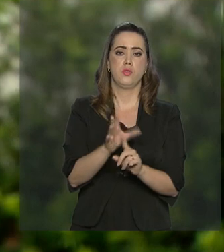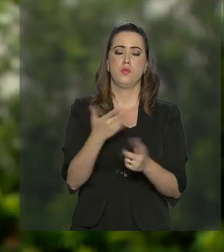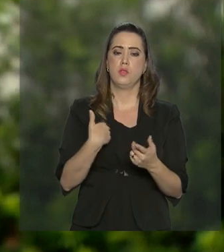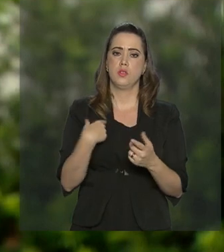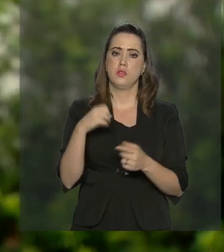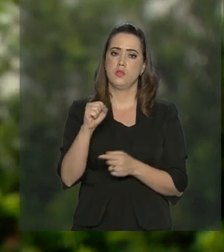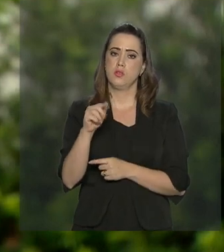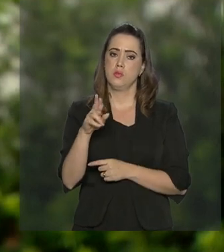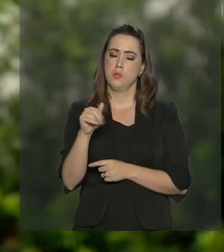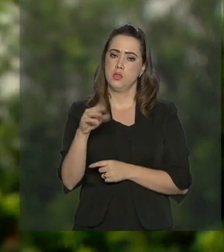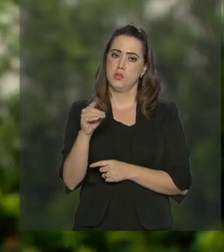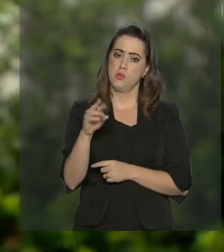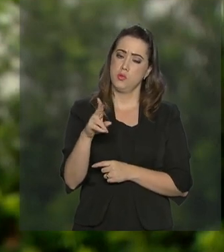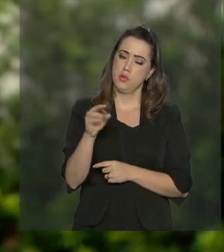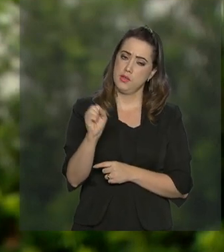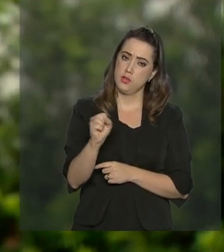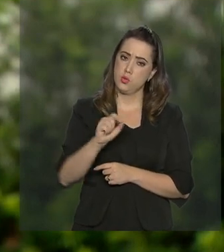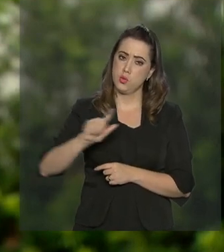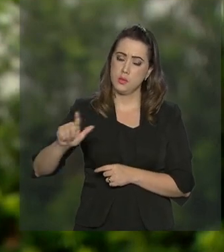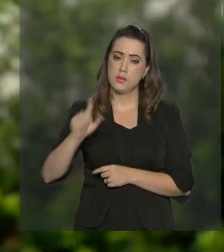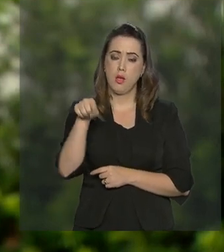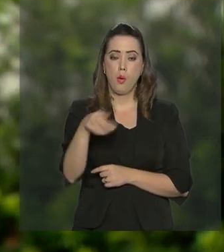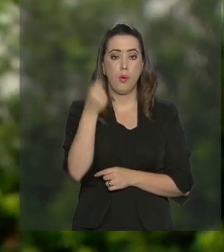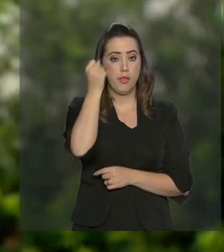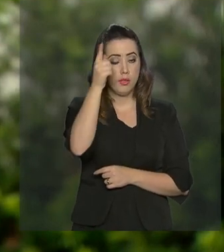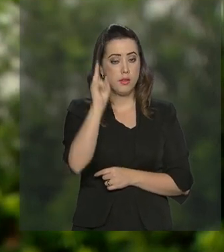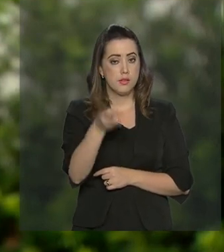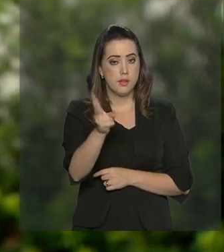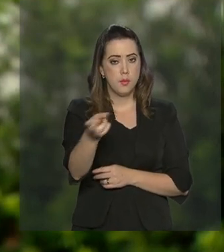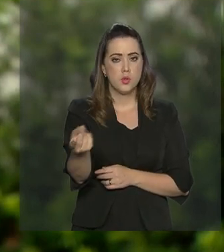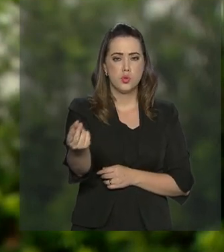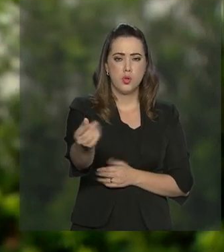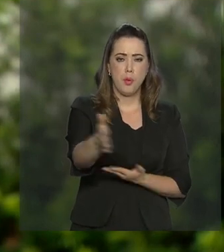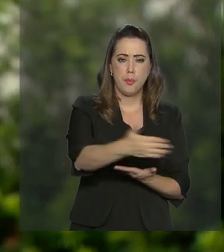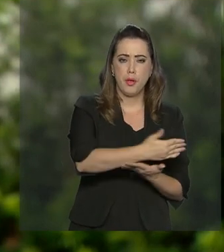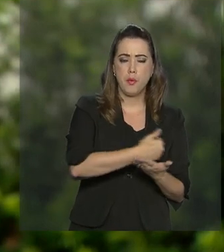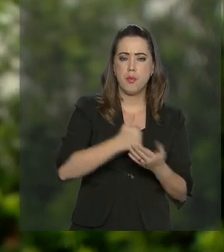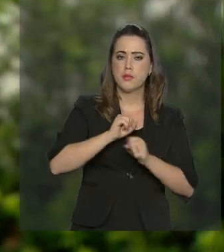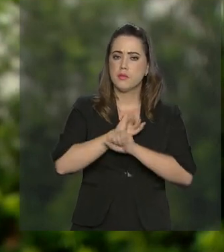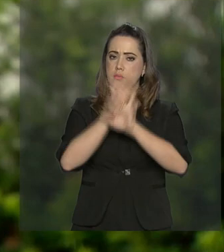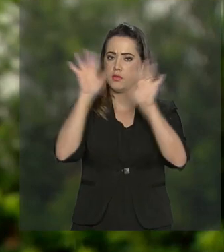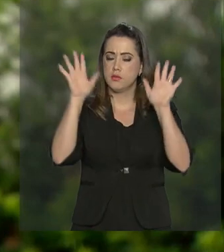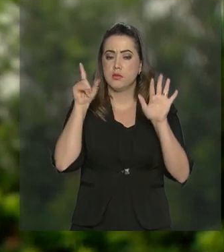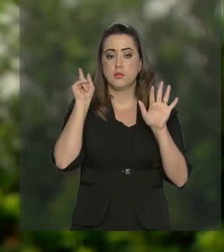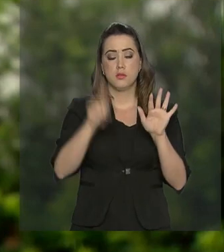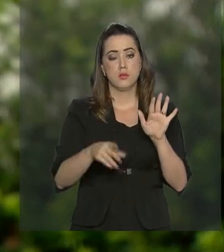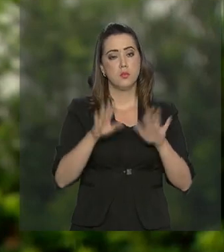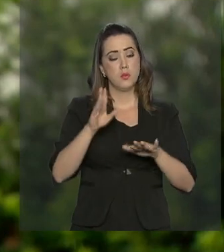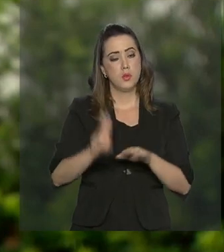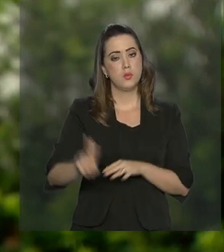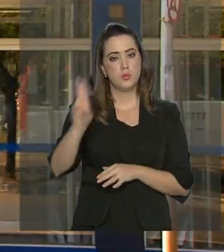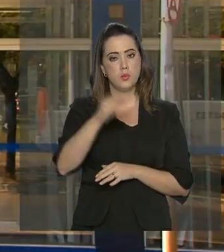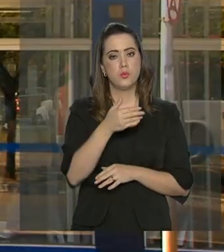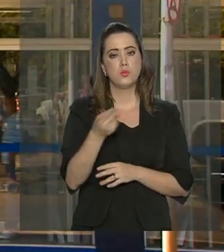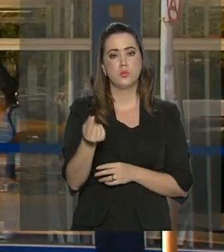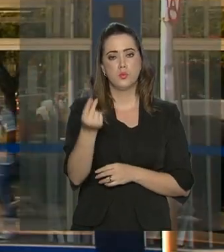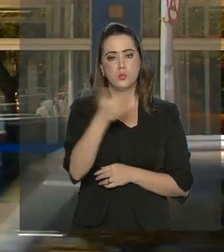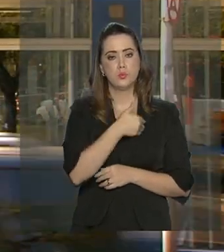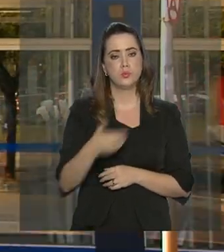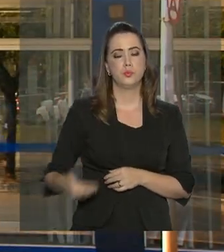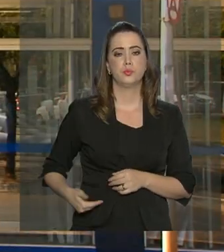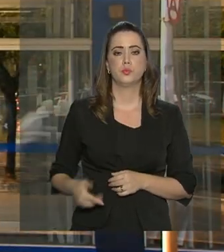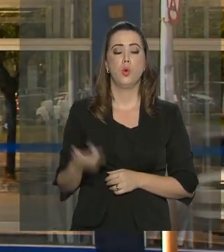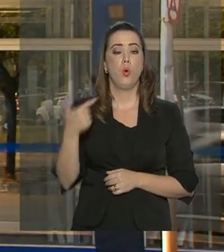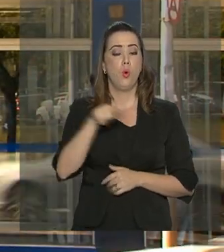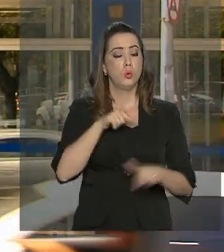a Seguridade Social. A ideia é garantir recursos e trazer mais transparência para o uso do dinheiro público. Outra